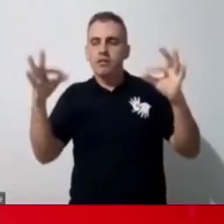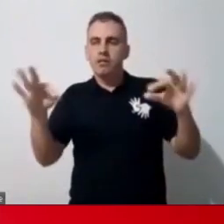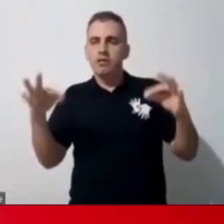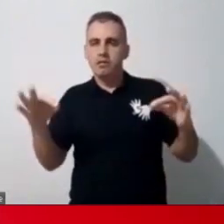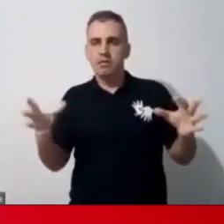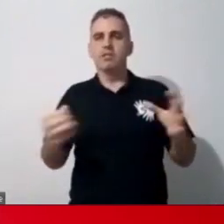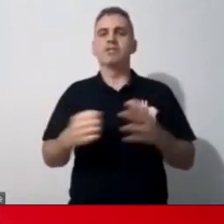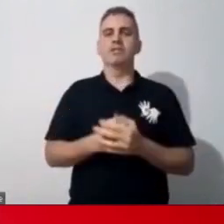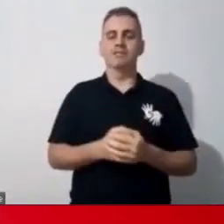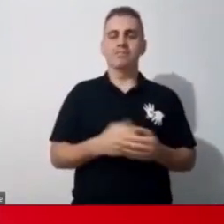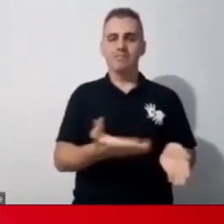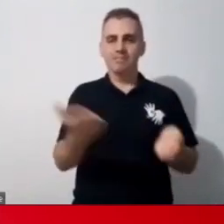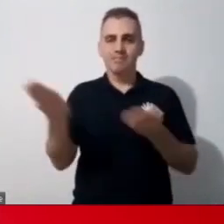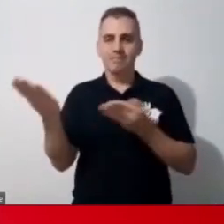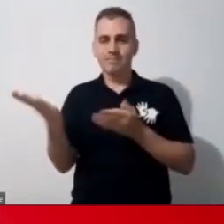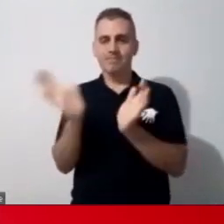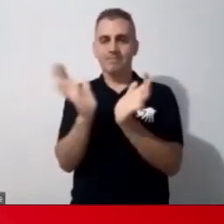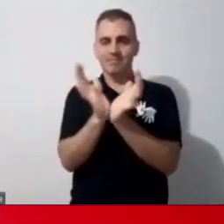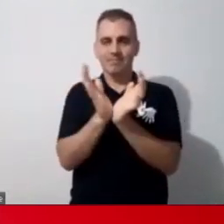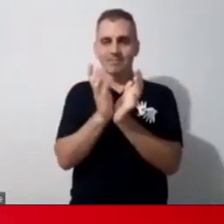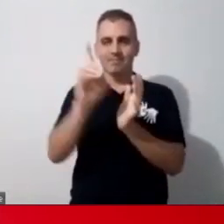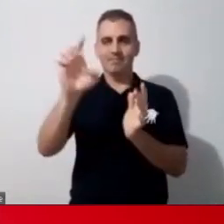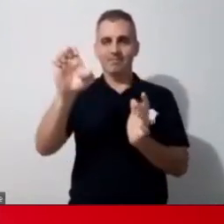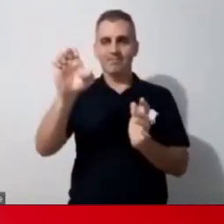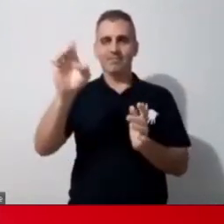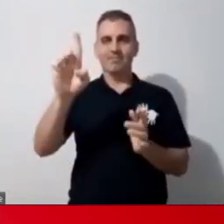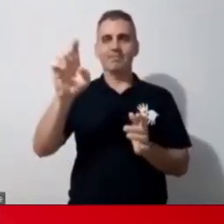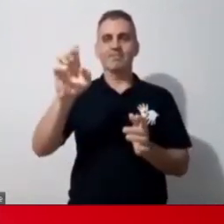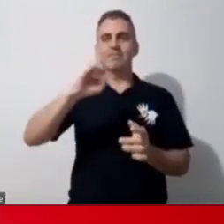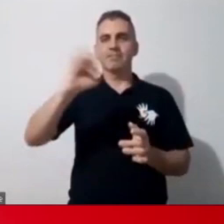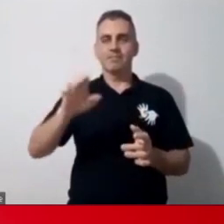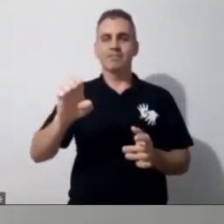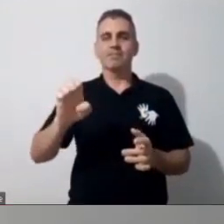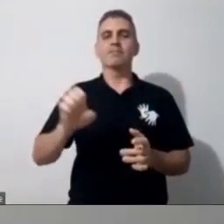Passo pra Deise, então, pra também dizer o que que ela vai levar com ela, né.